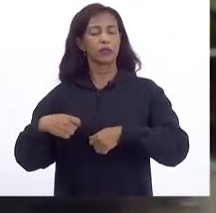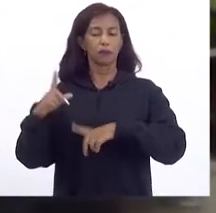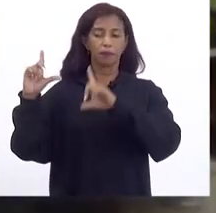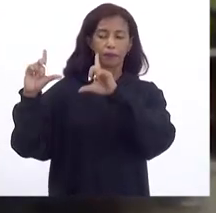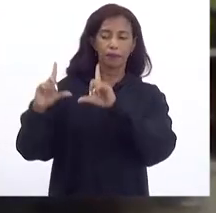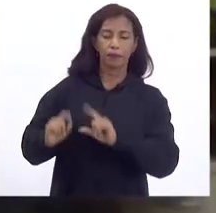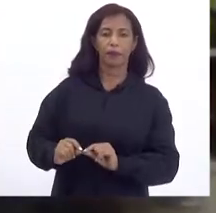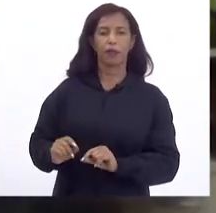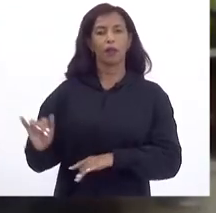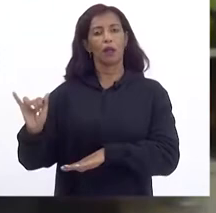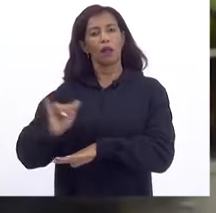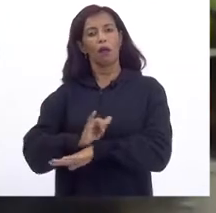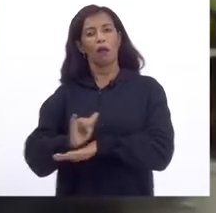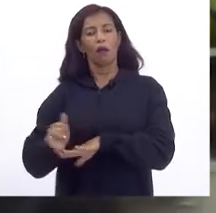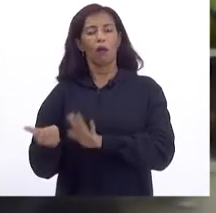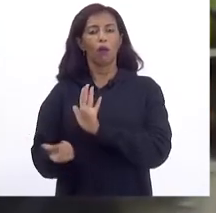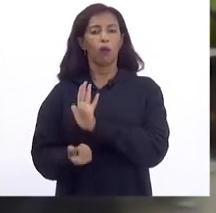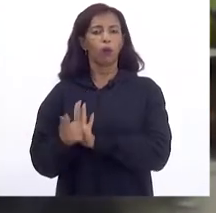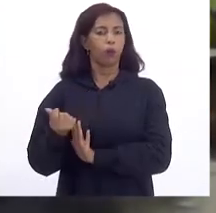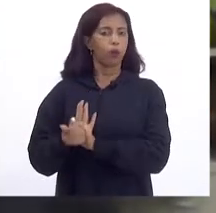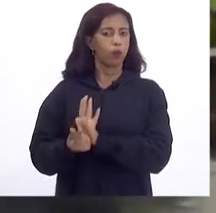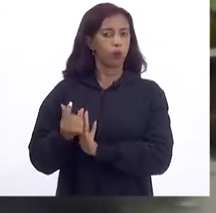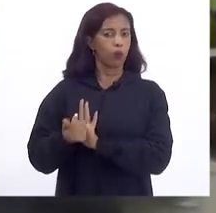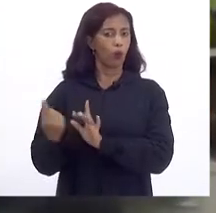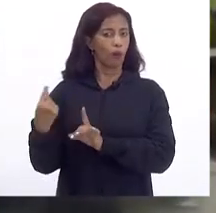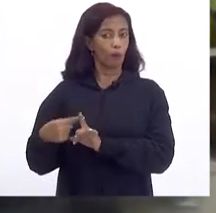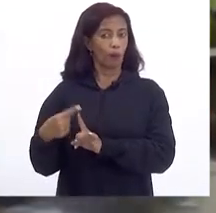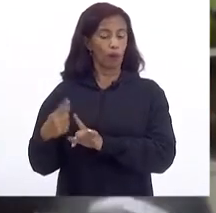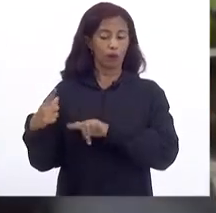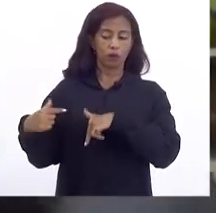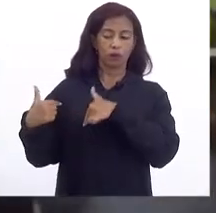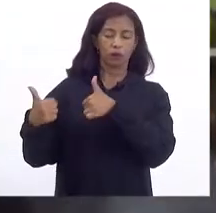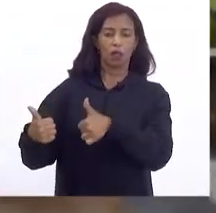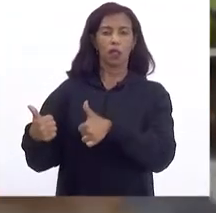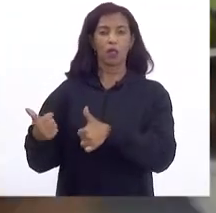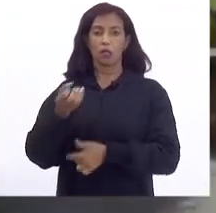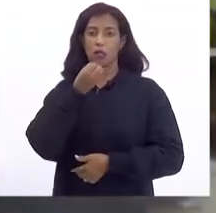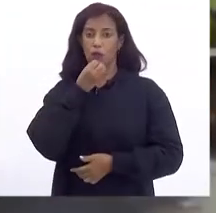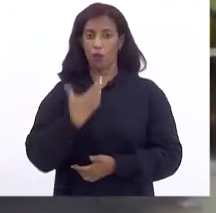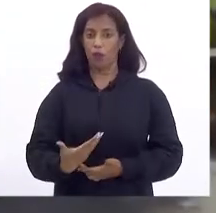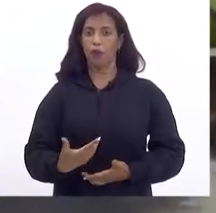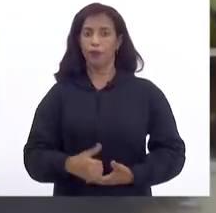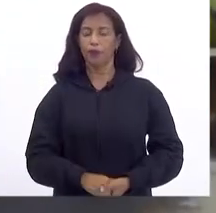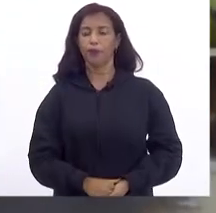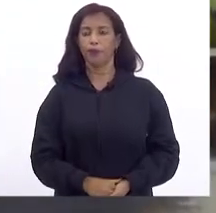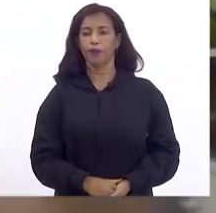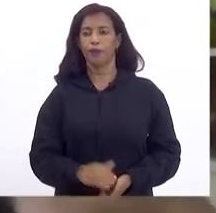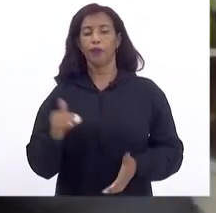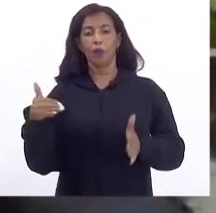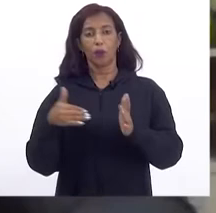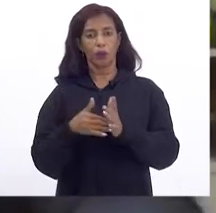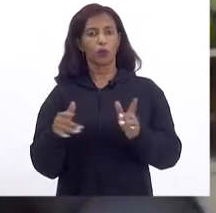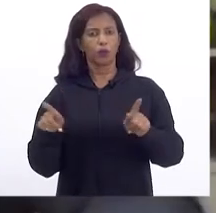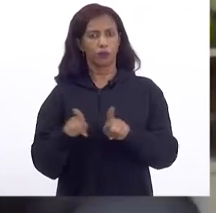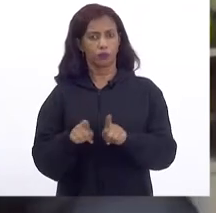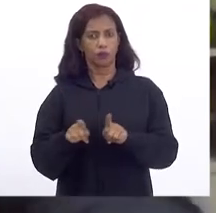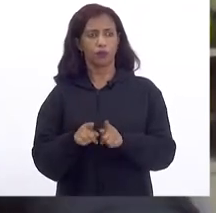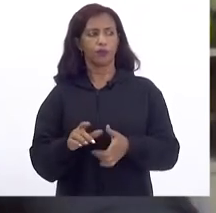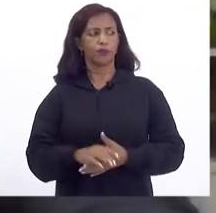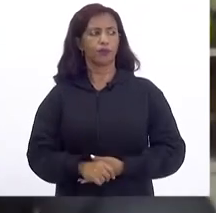De planejamento Orçamentário Porque a nossa execução Está sendo muito boa Por último Deputado